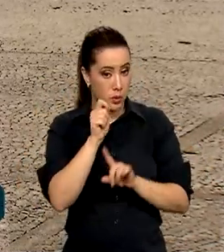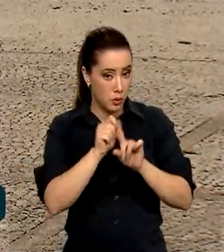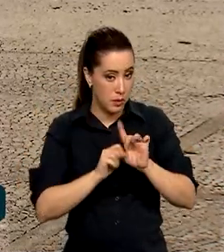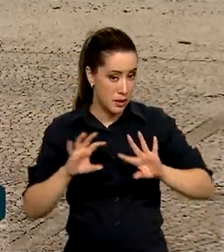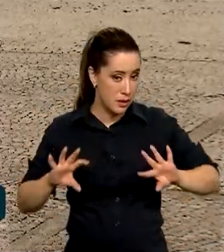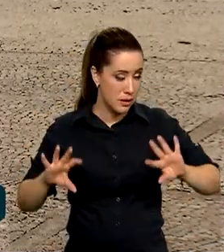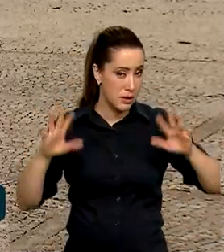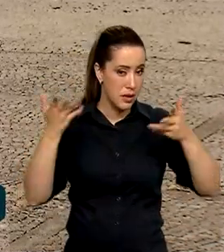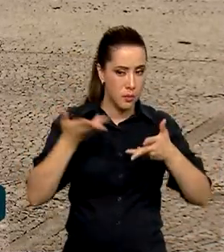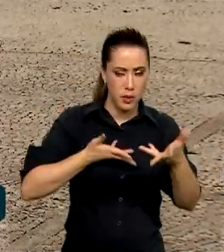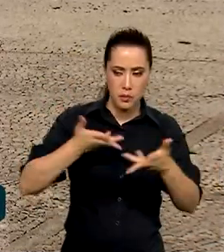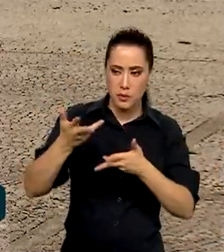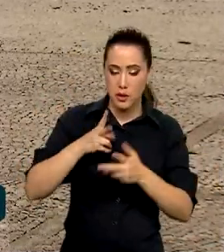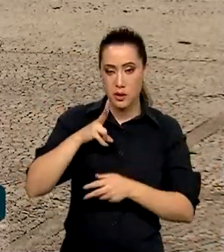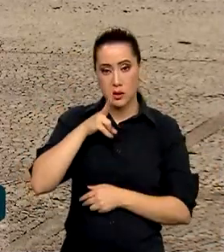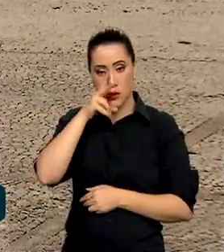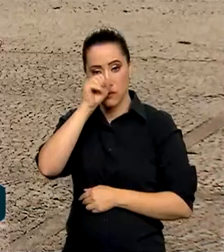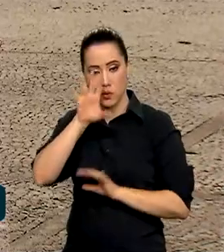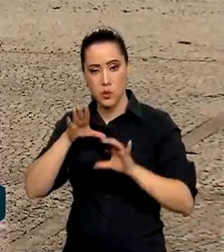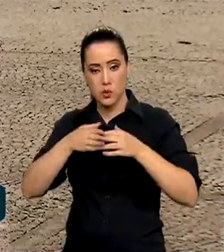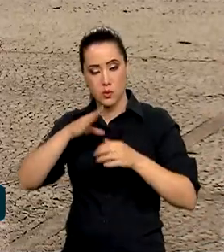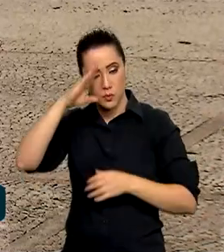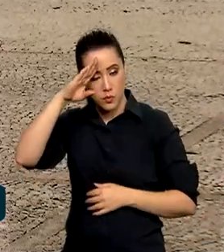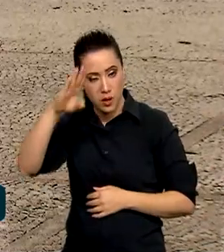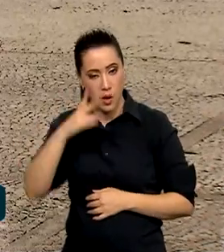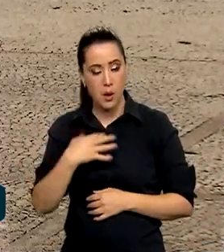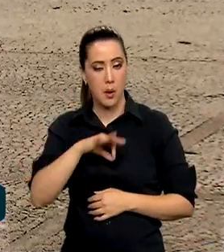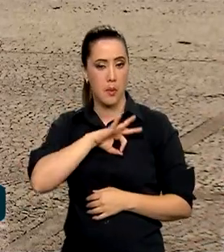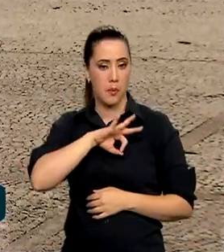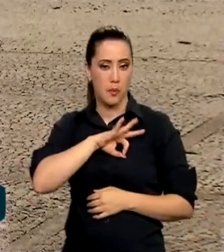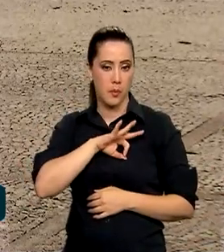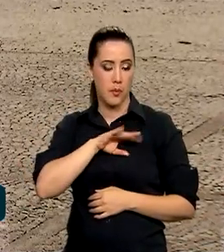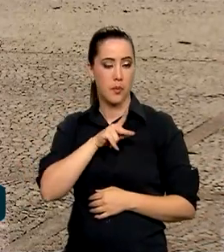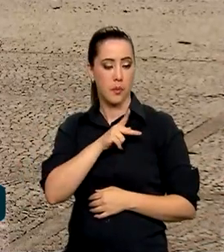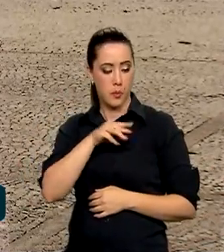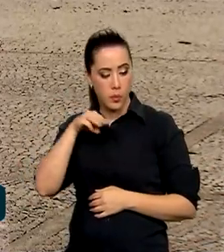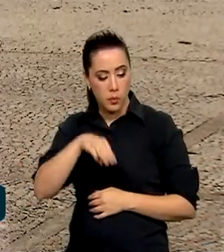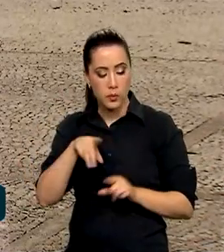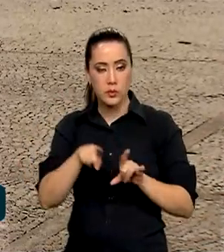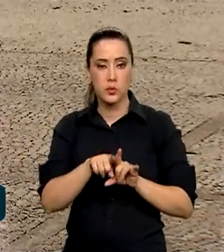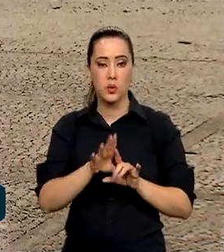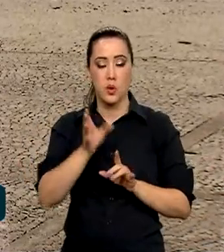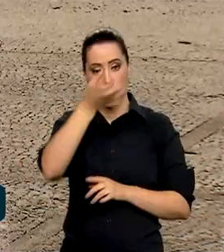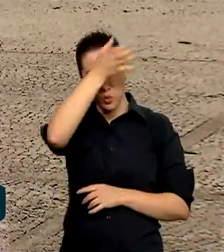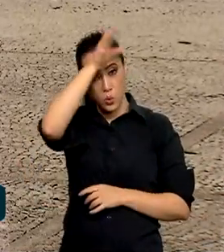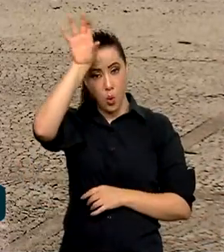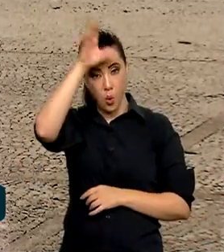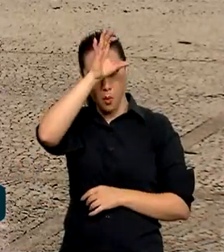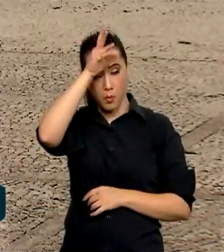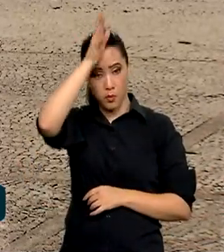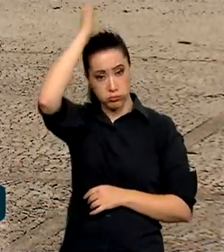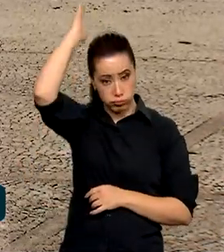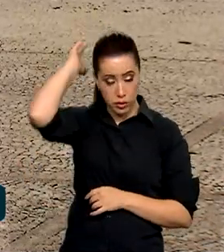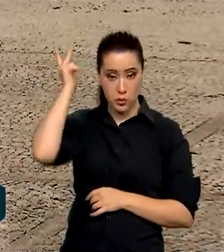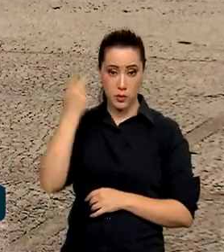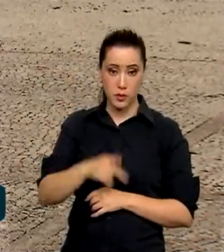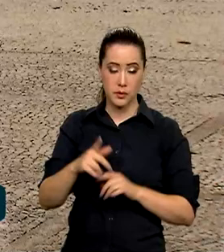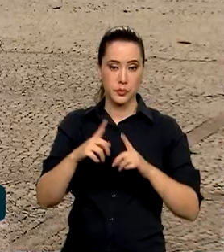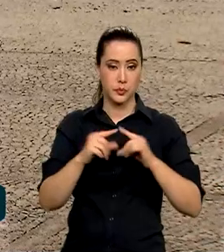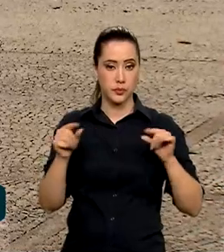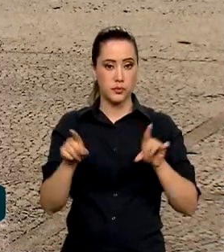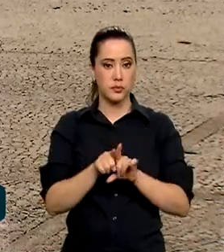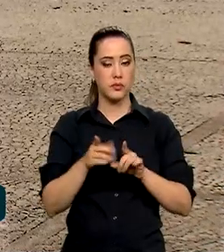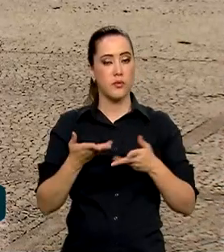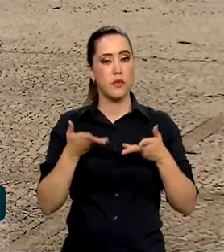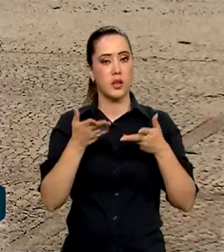cerimônia envolve as Forças Armadas, a Polícia Militar e o Corpo de Bombeiros do Distrito Federal, que fazem um rodízio,